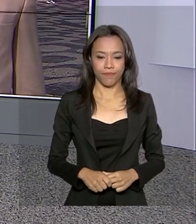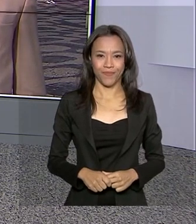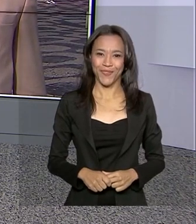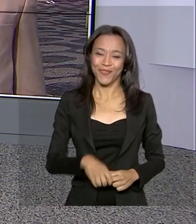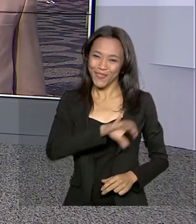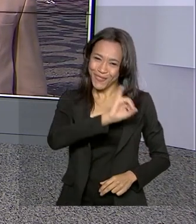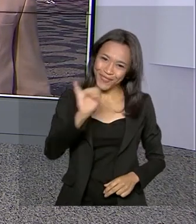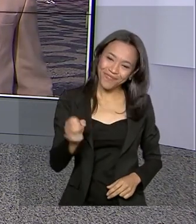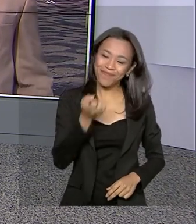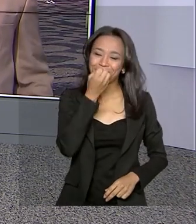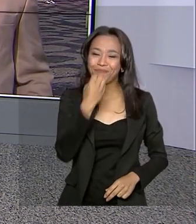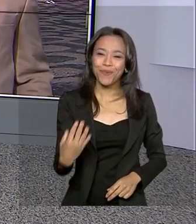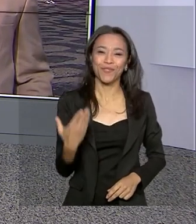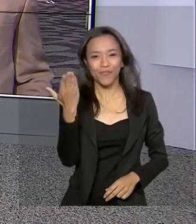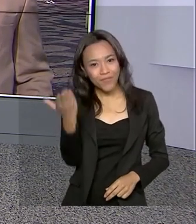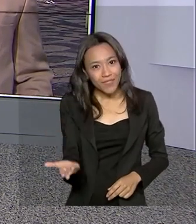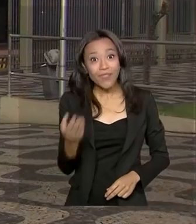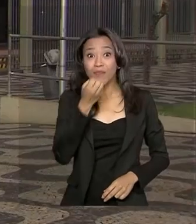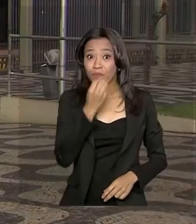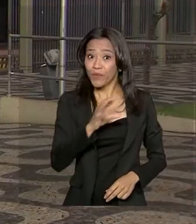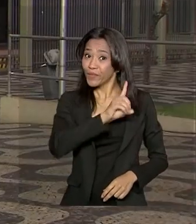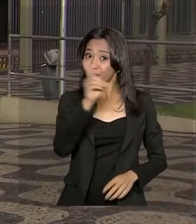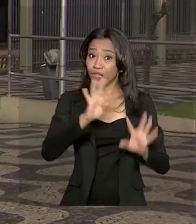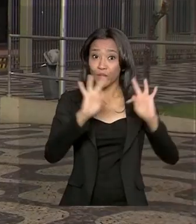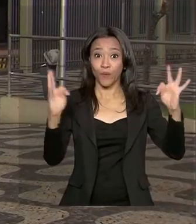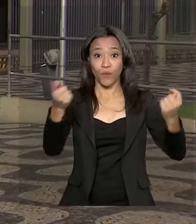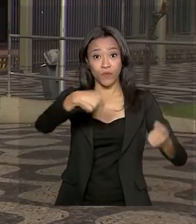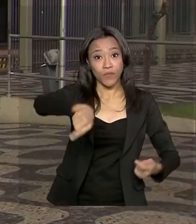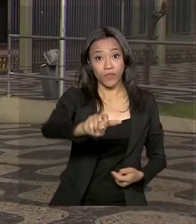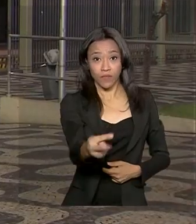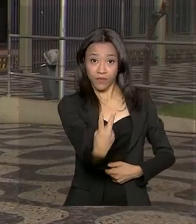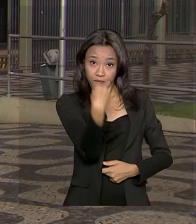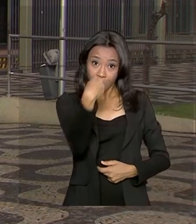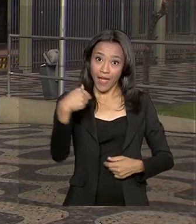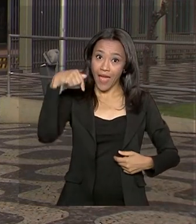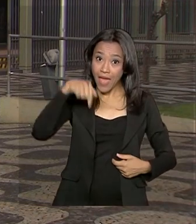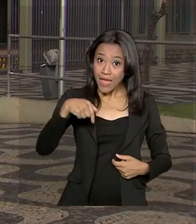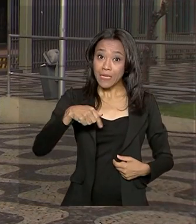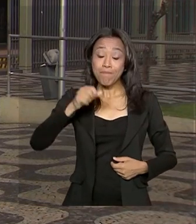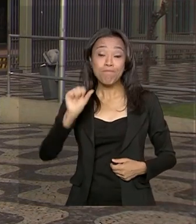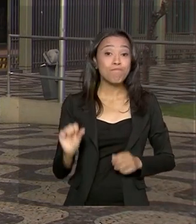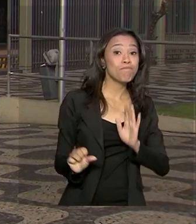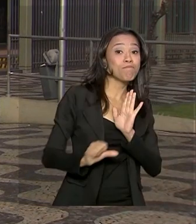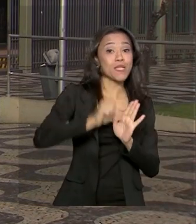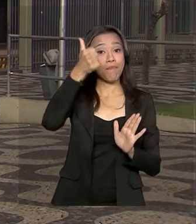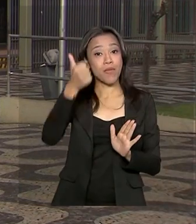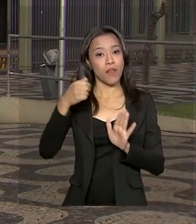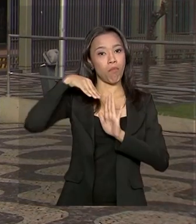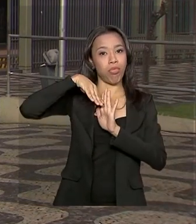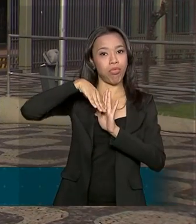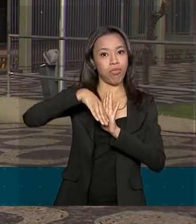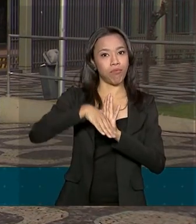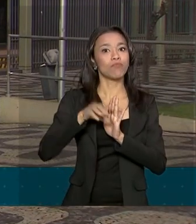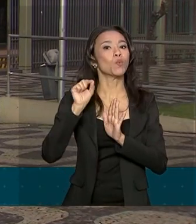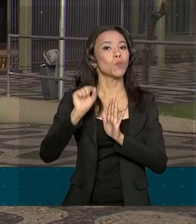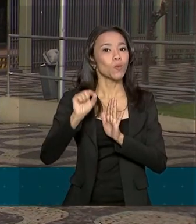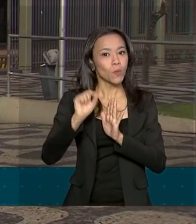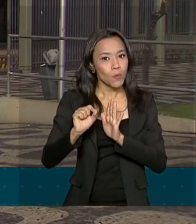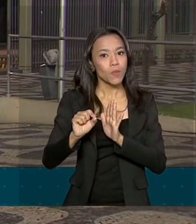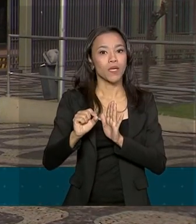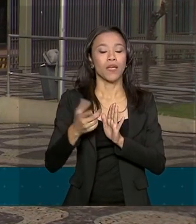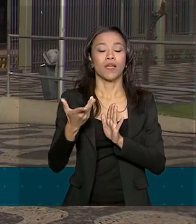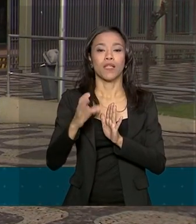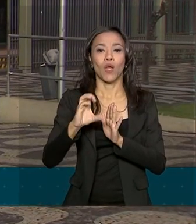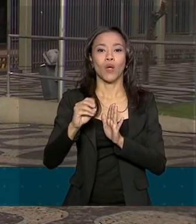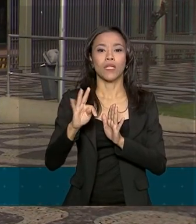Oi, Renata. Bom dia para você. Bom dia a todos que nos assistem. Essa foi a primeira queda neste ano da cotação do GLP residencial, que tem